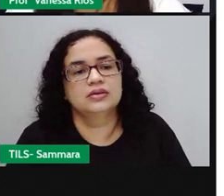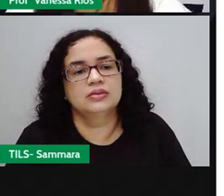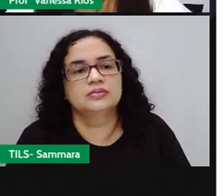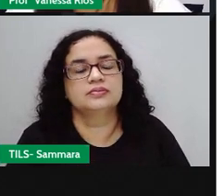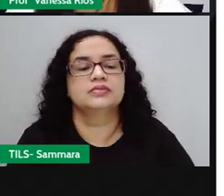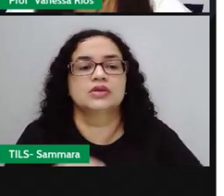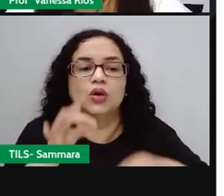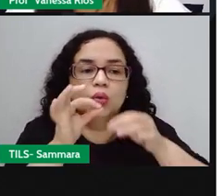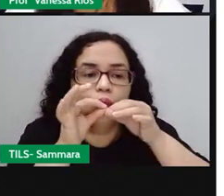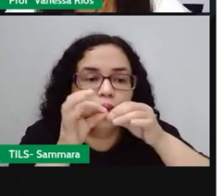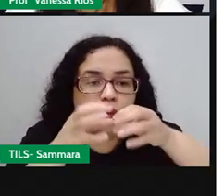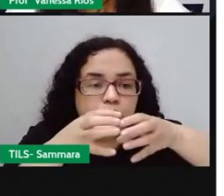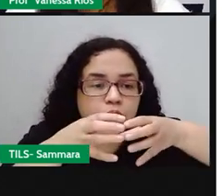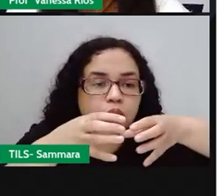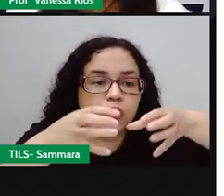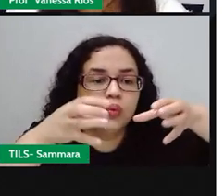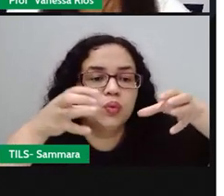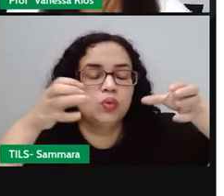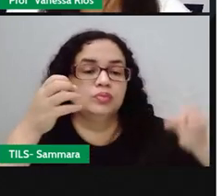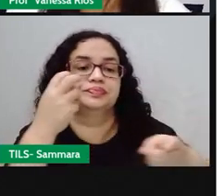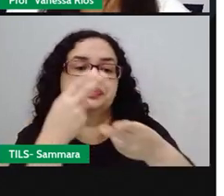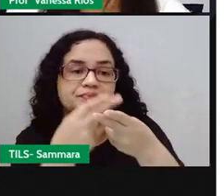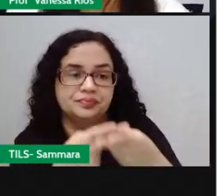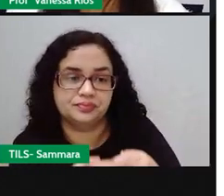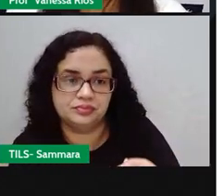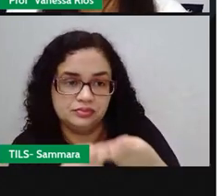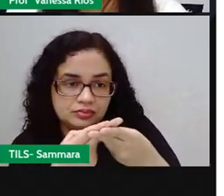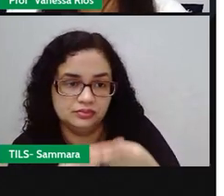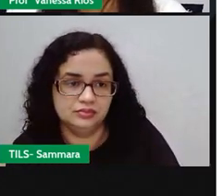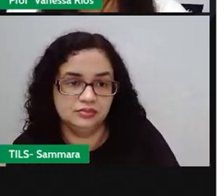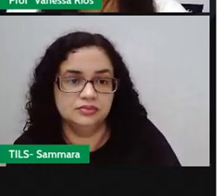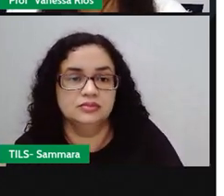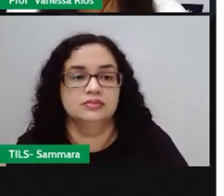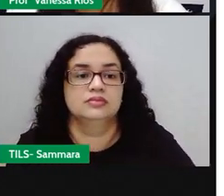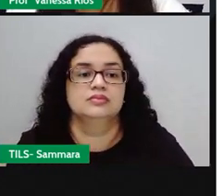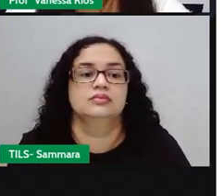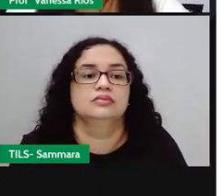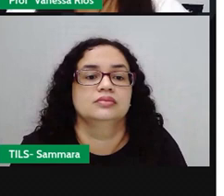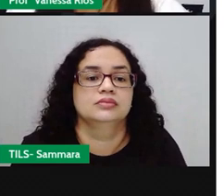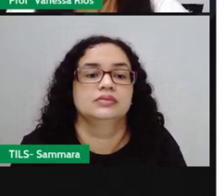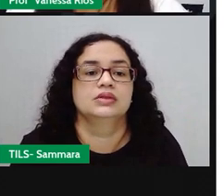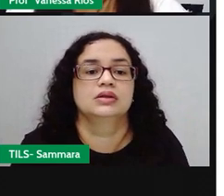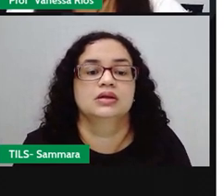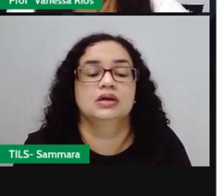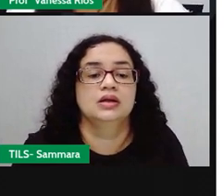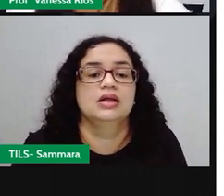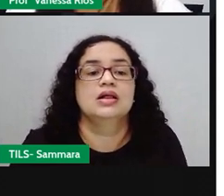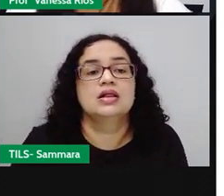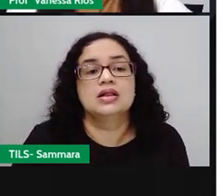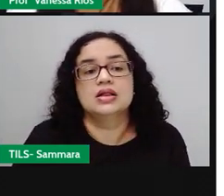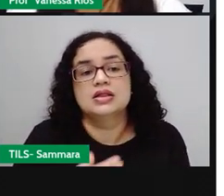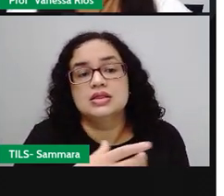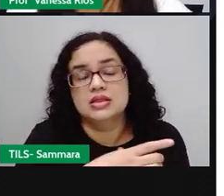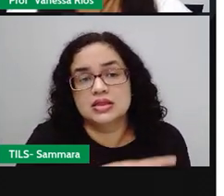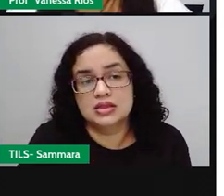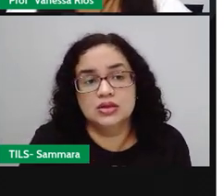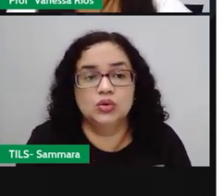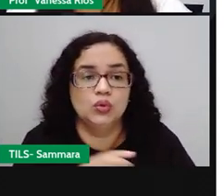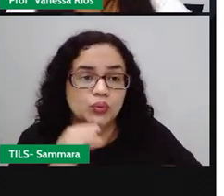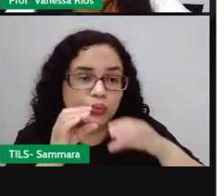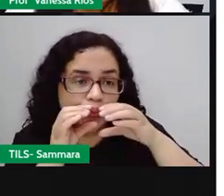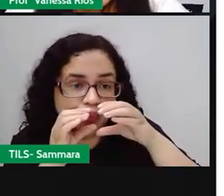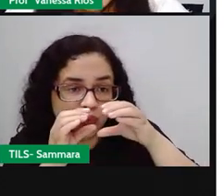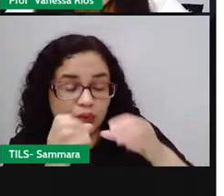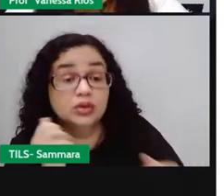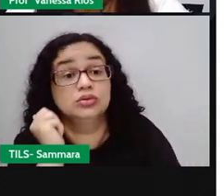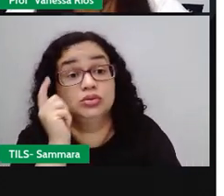para a bolha ela crescer com paciência e poder ficar bem grande. Existem aí, já, bolhinhos de sabão que